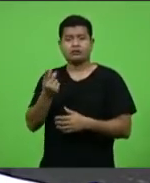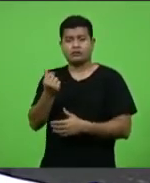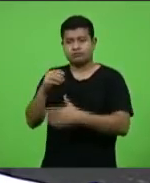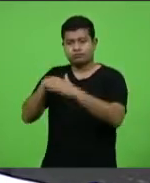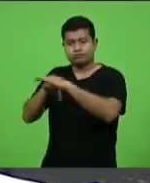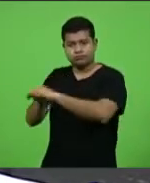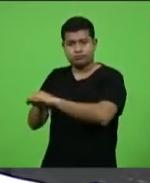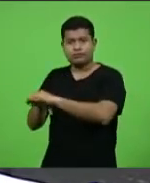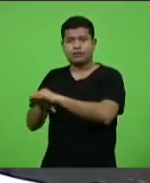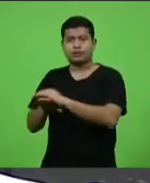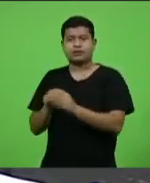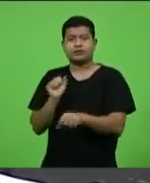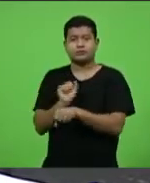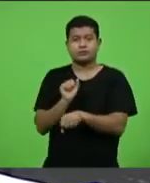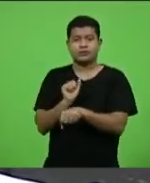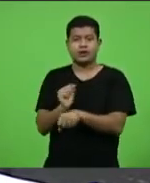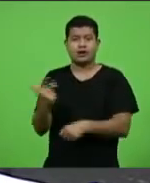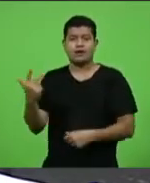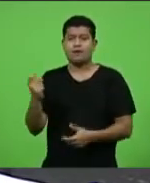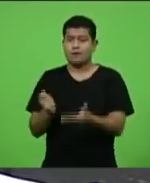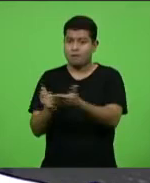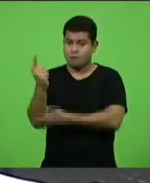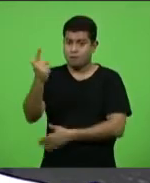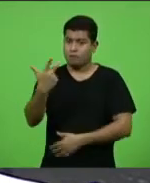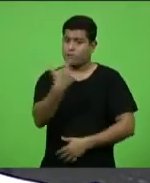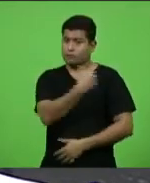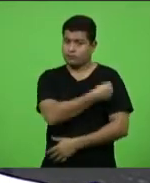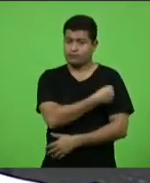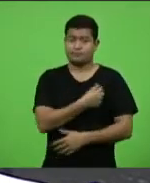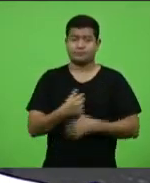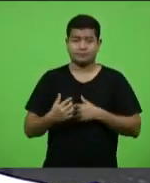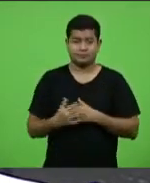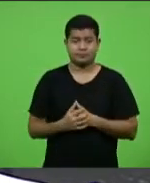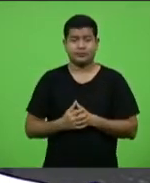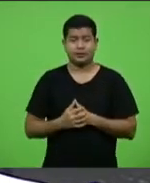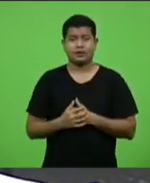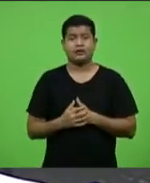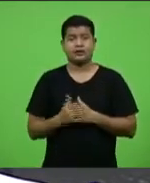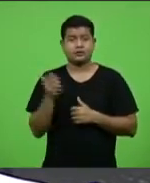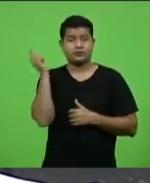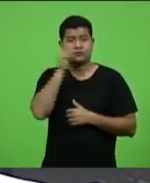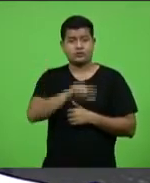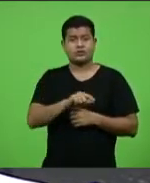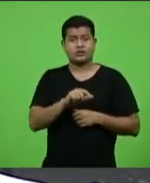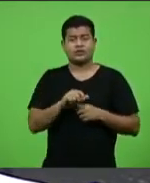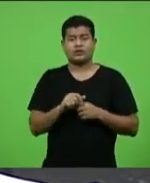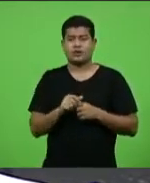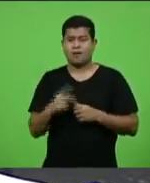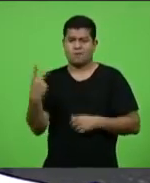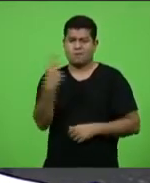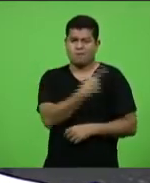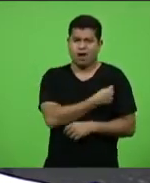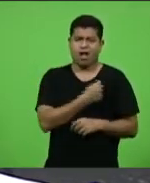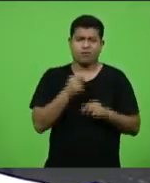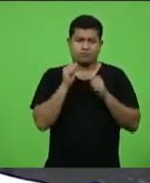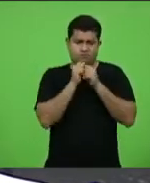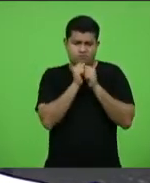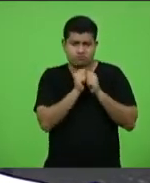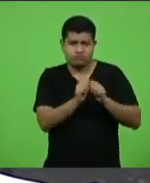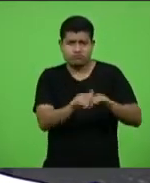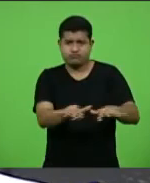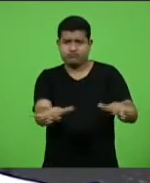para a compra das vacinas e, assim, imunizar o cidadão